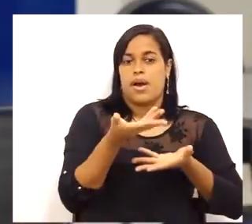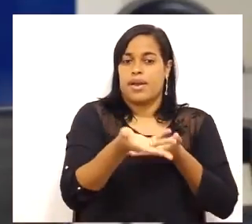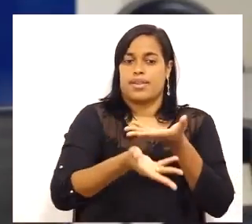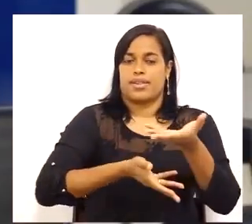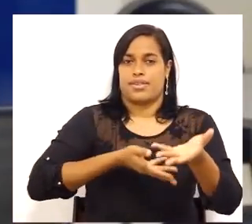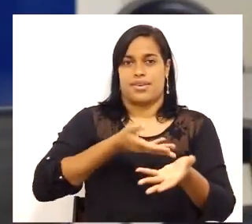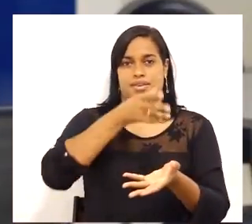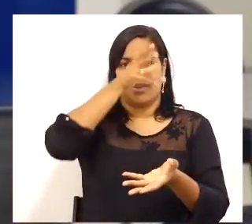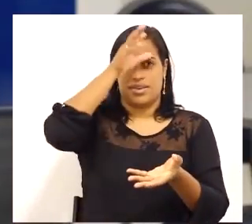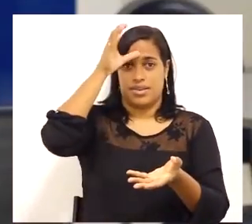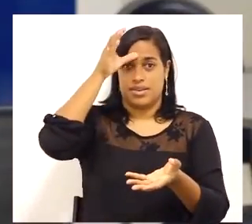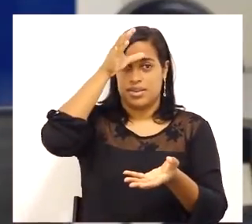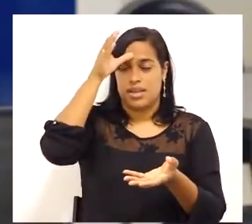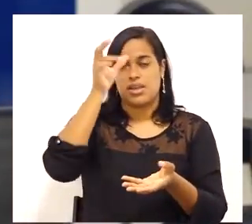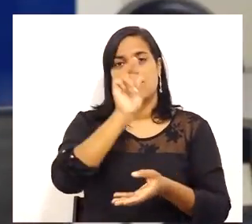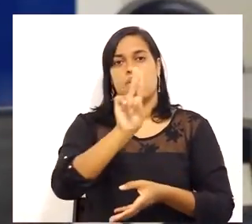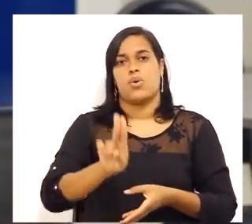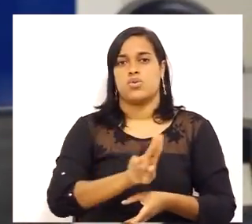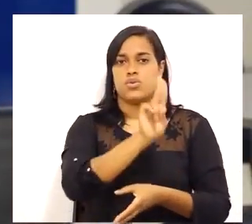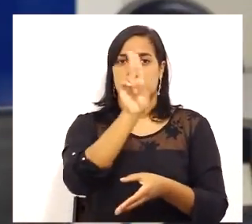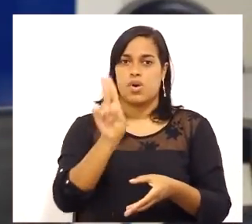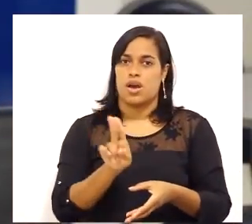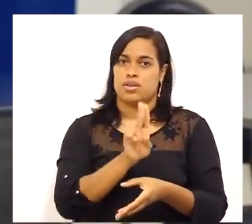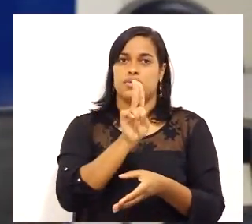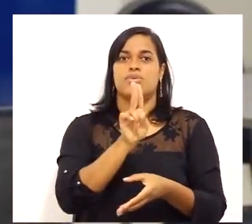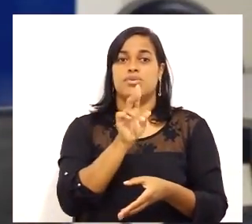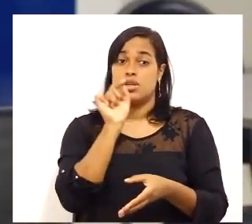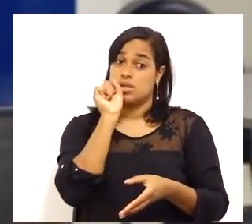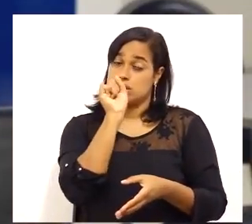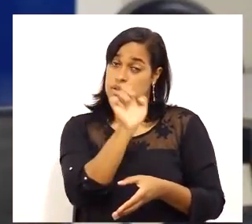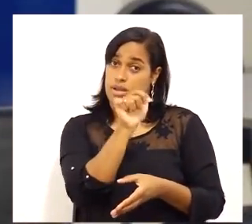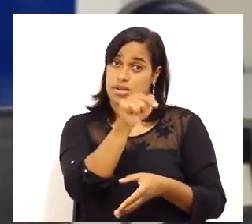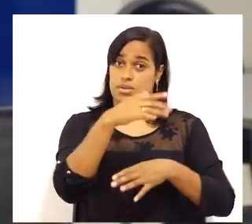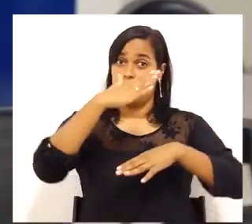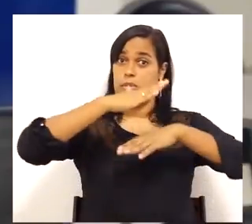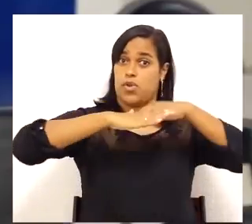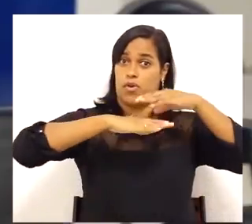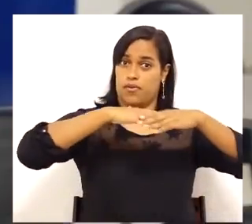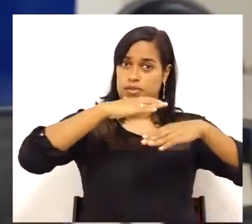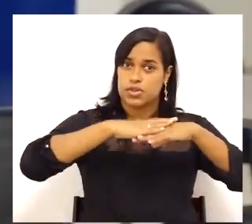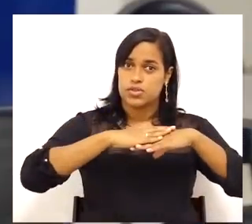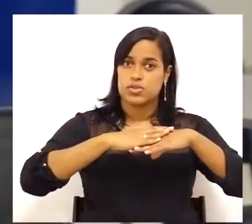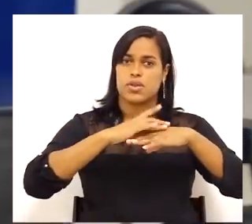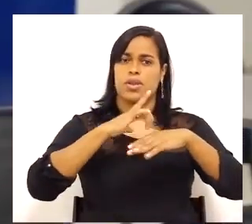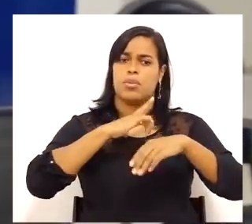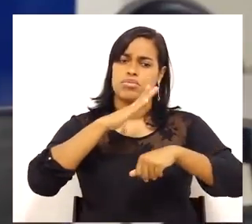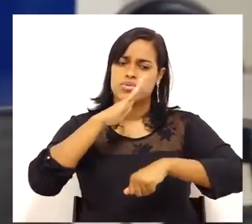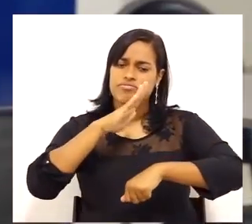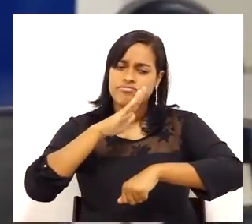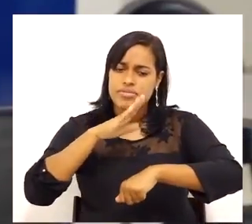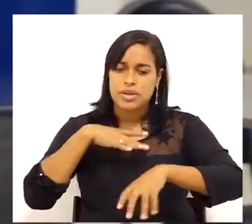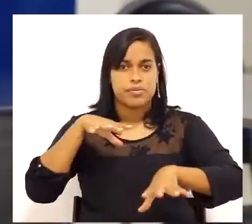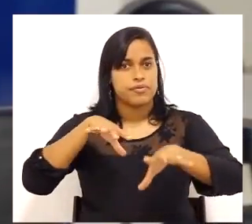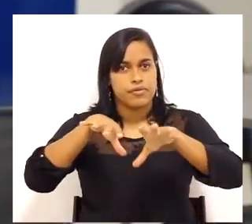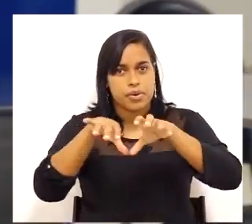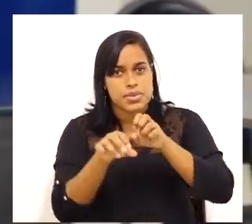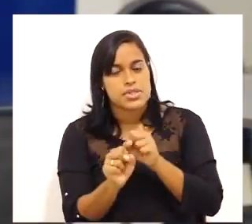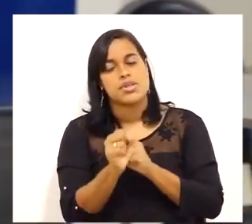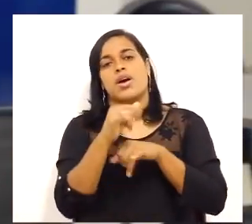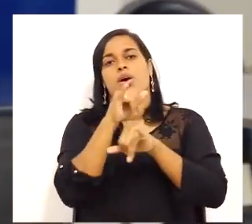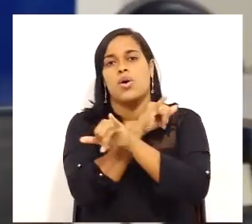clientes, atendendo usuários. Se esses funcionários passarem pelo processo de informação, de